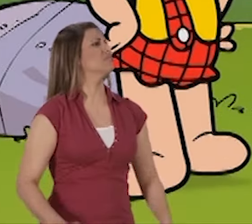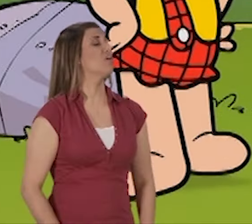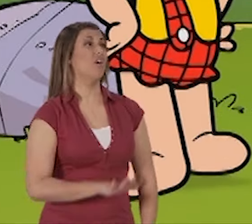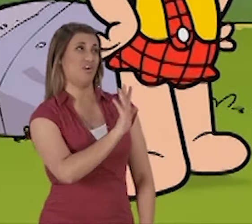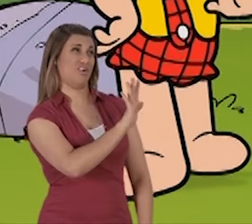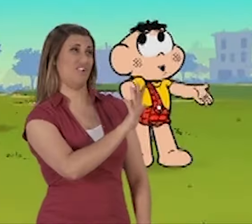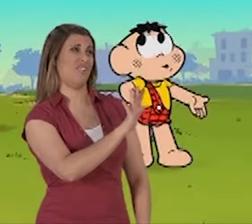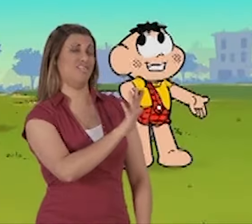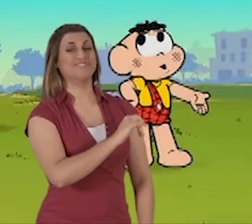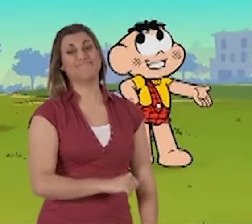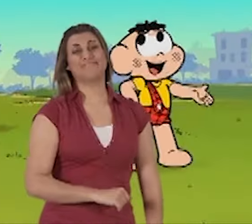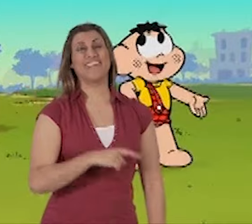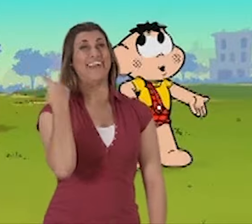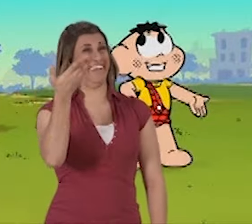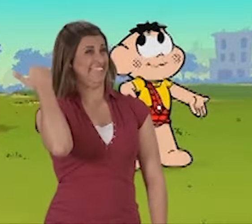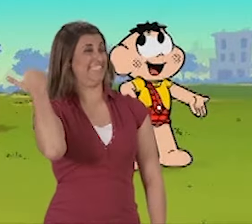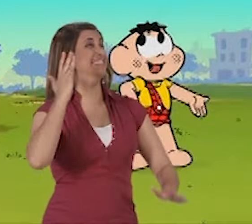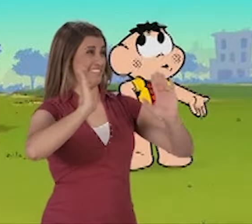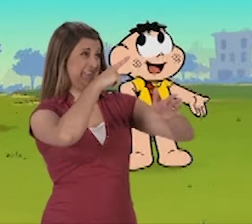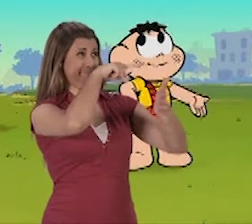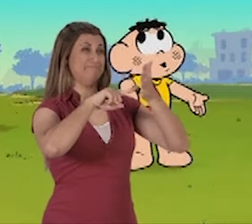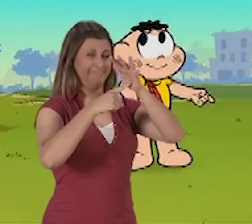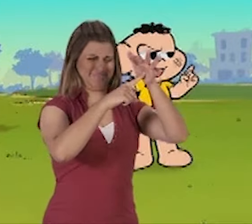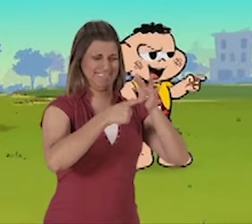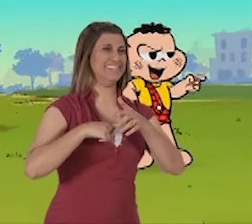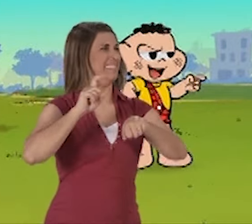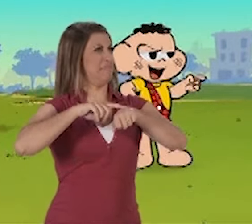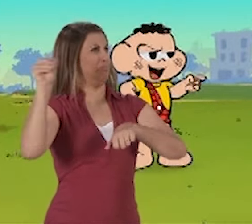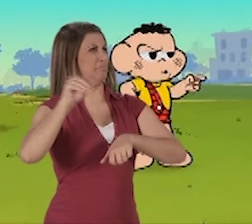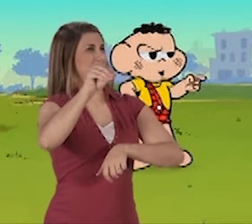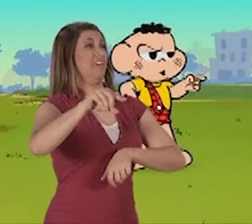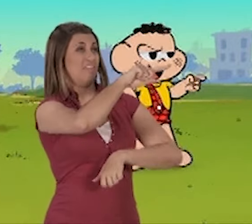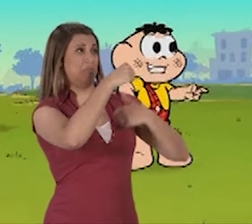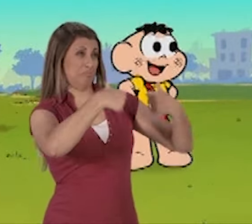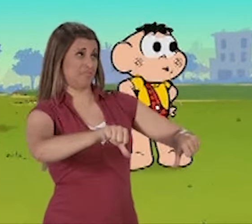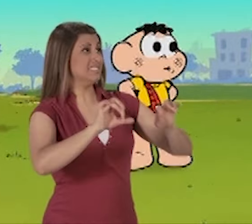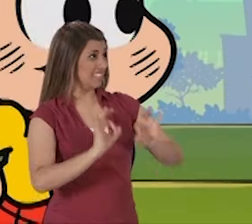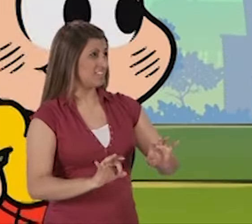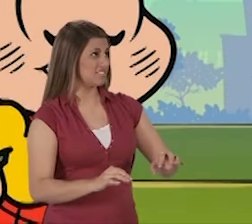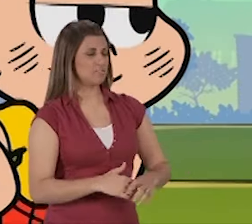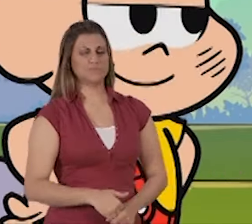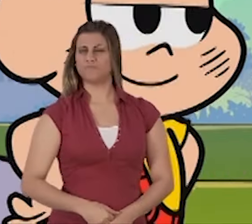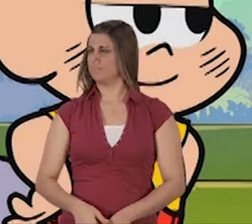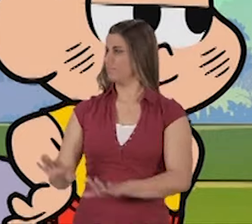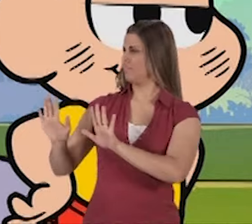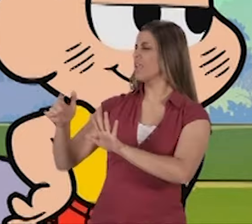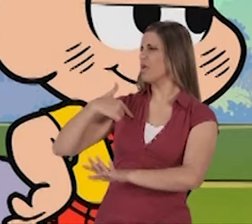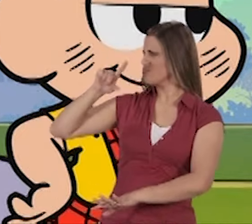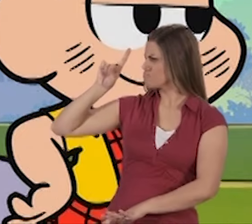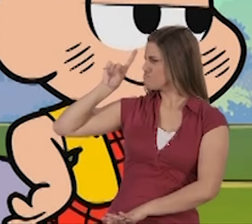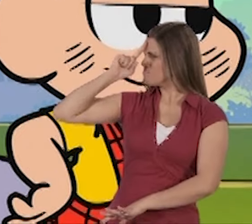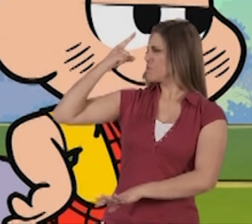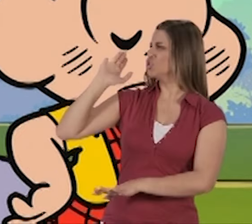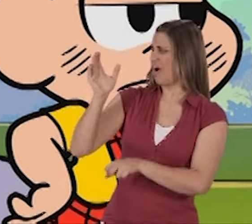Ó, deixa eu adivinhar! Como todas as outras Máquinas do Tempo, essa também não vai funcionar, certo? Pois saiba que as